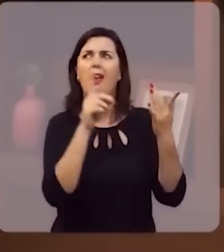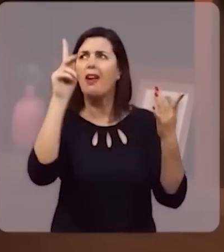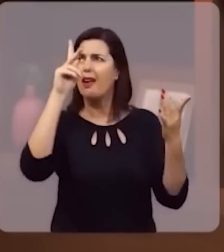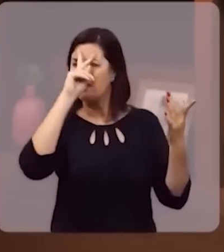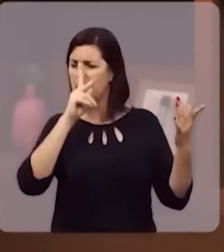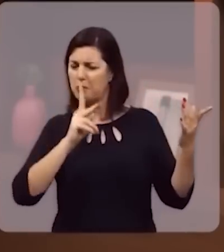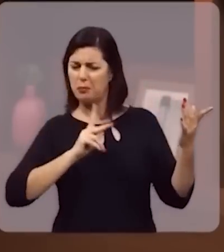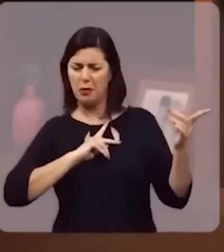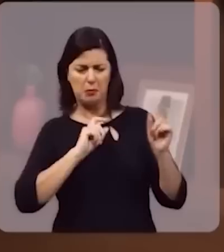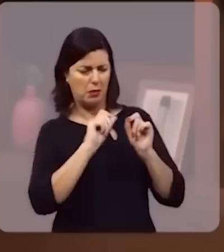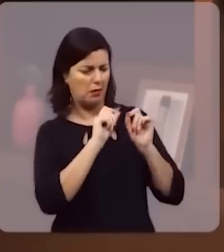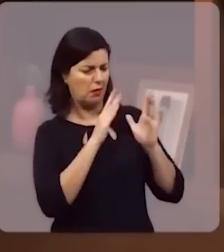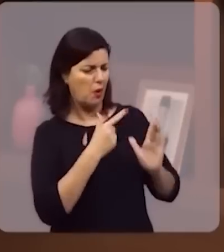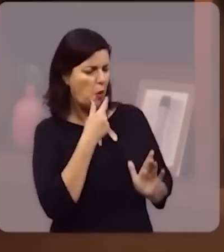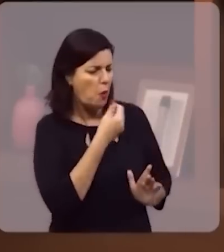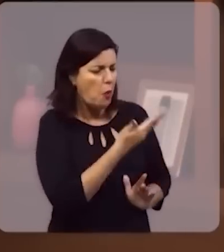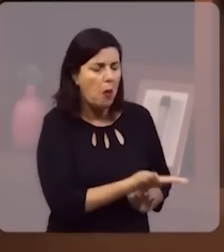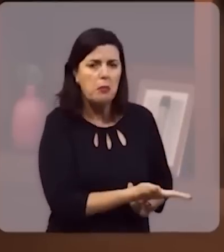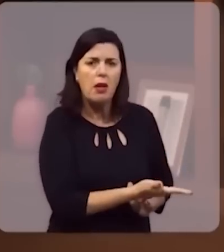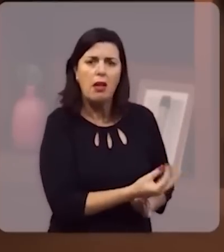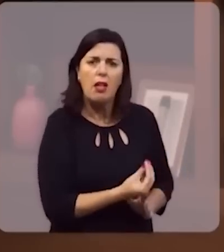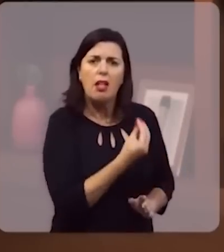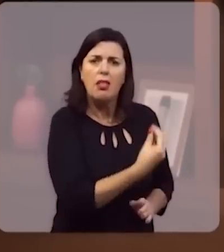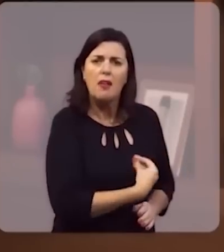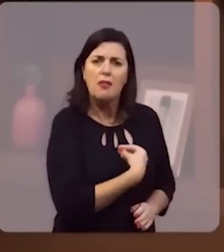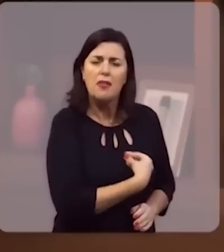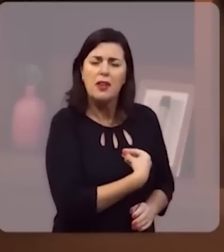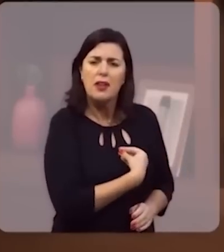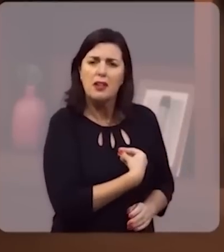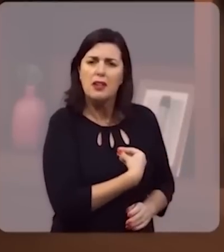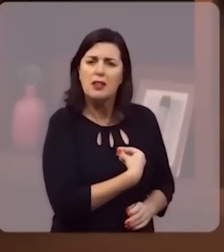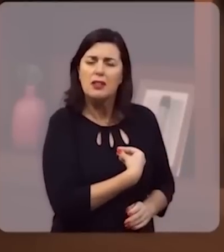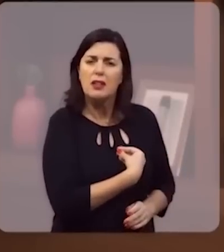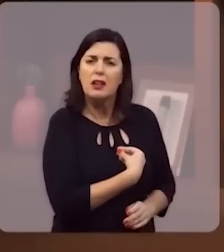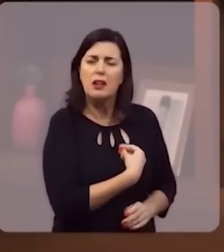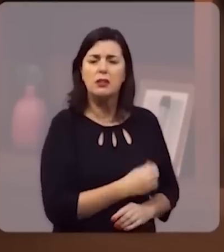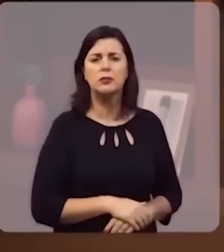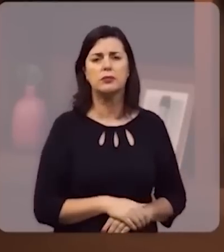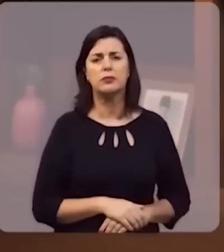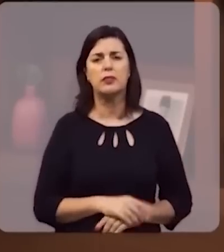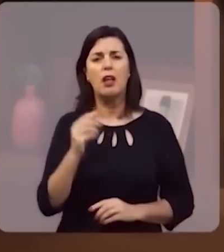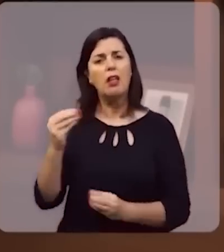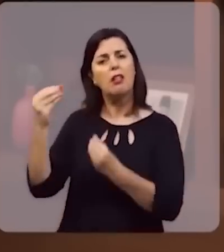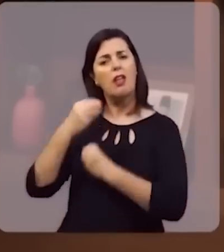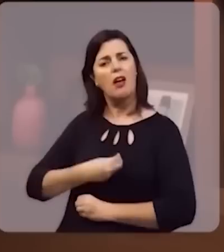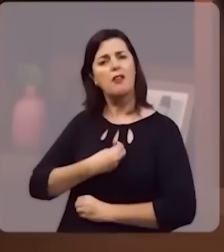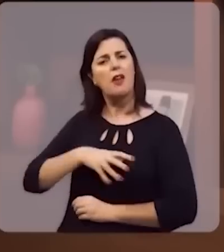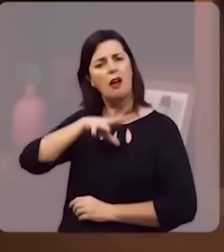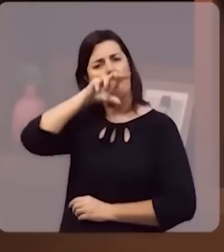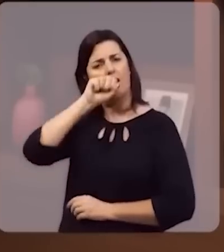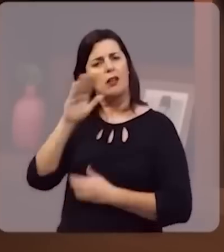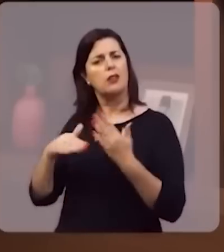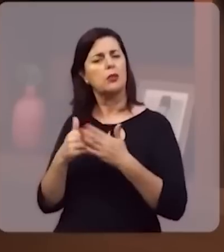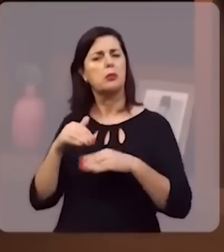autoexistente, o Criador e o Doador da vida. Nele vivemos, nos movemos e existimos. Ele quem nos dá vida é respiração